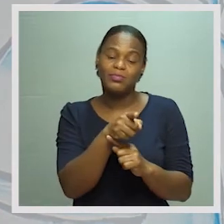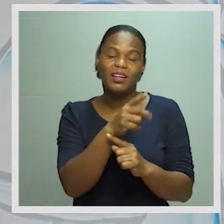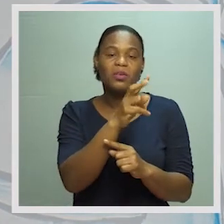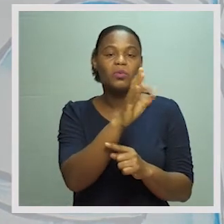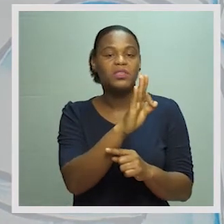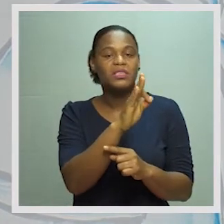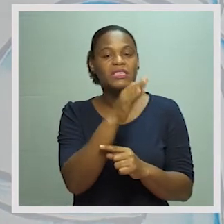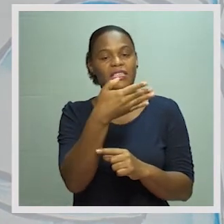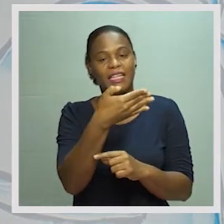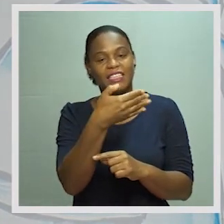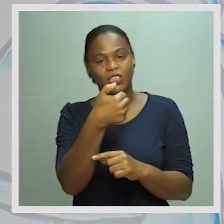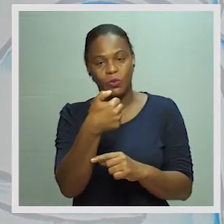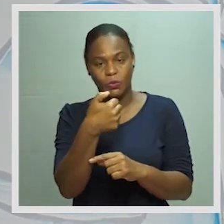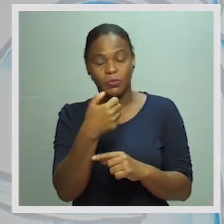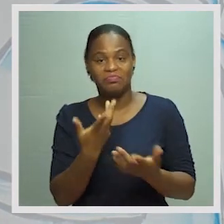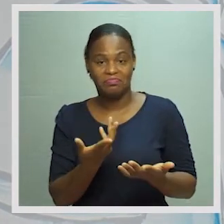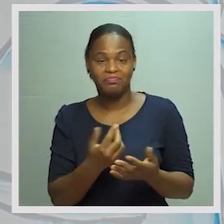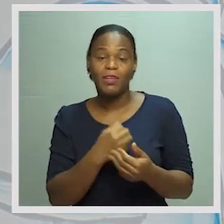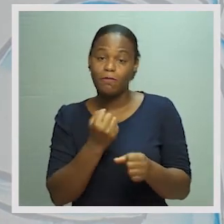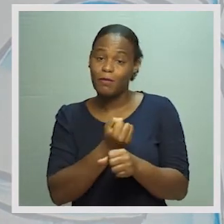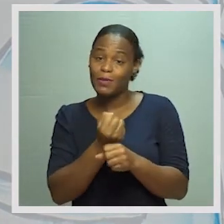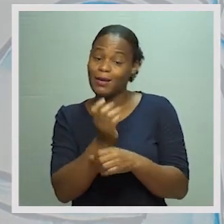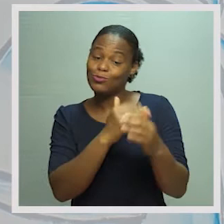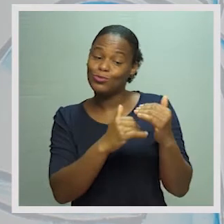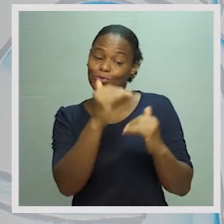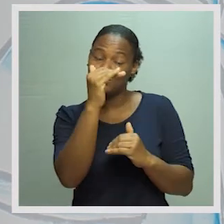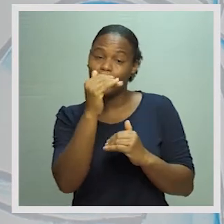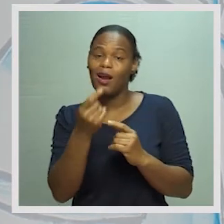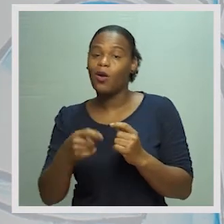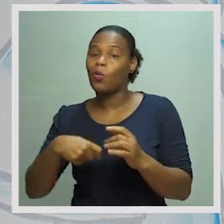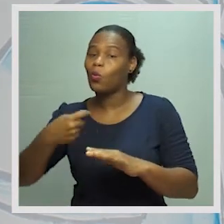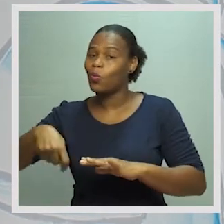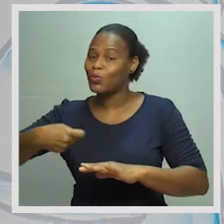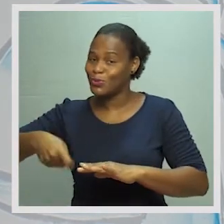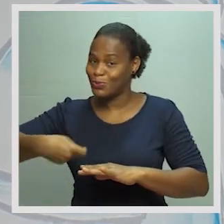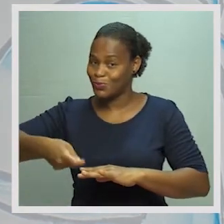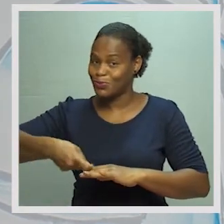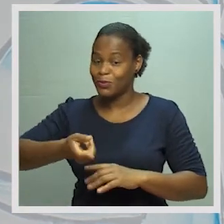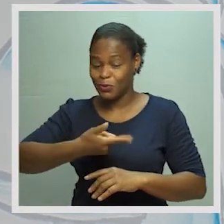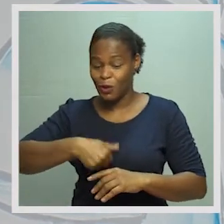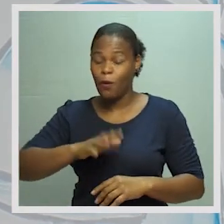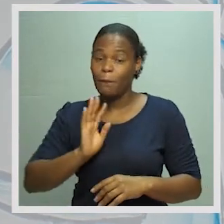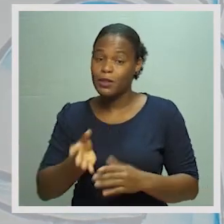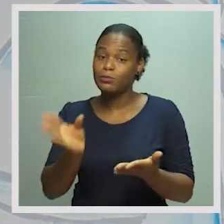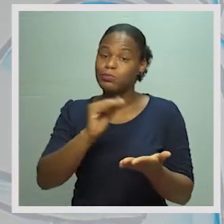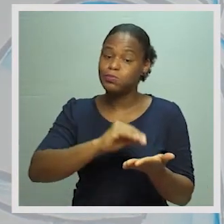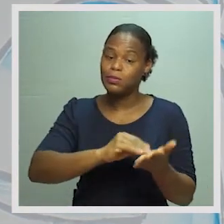475. Os empregos são superiores aos recursos. Então, nós temos que